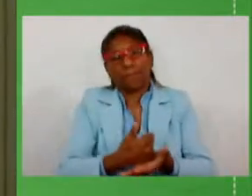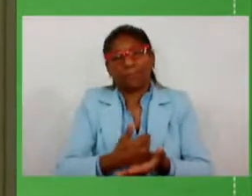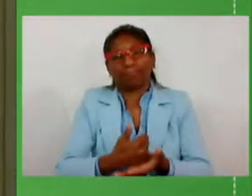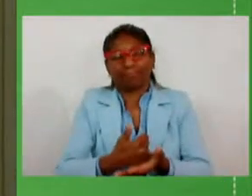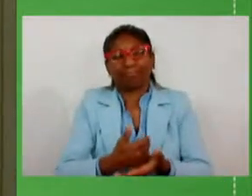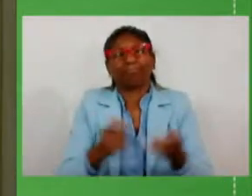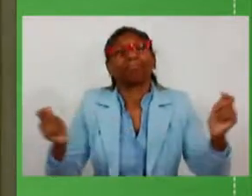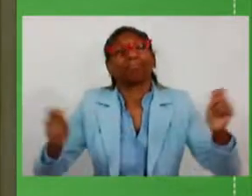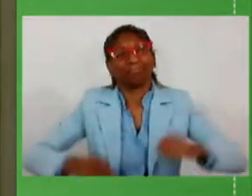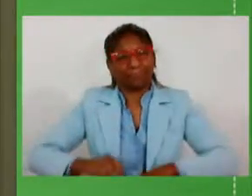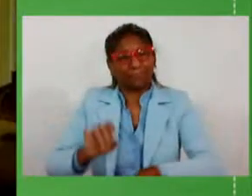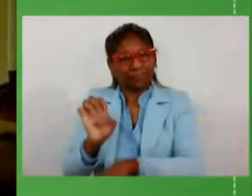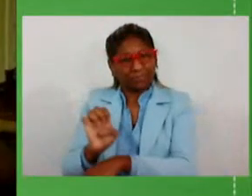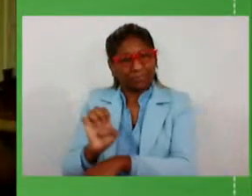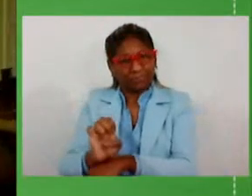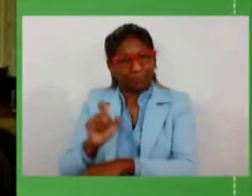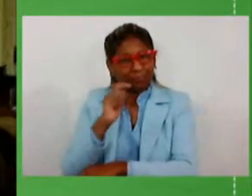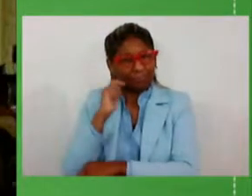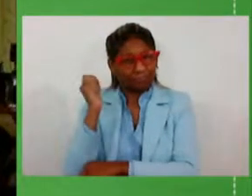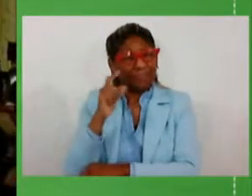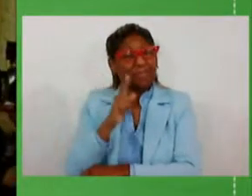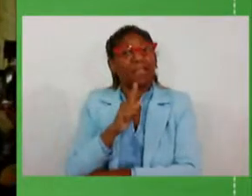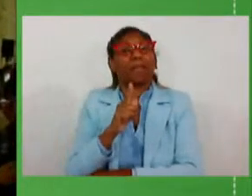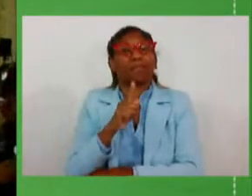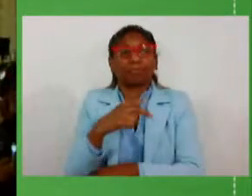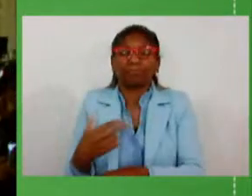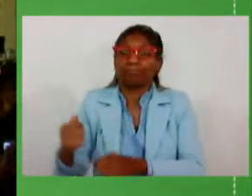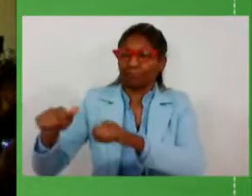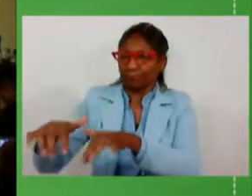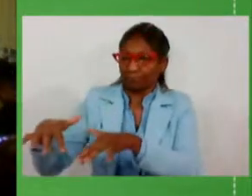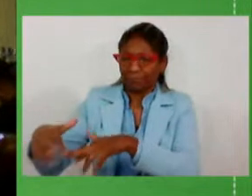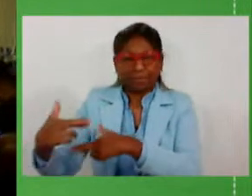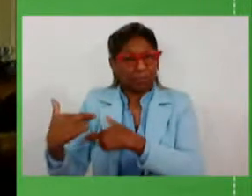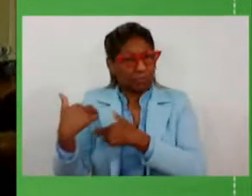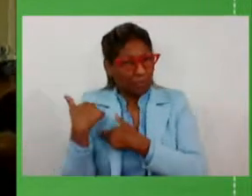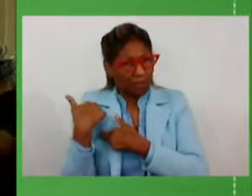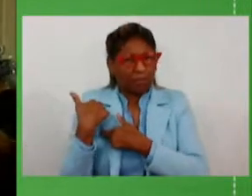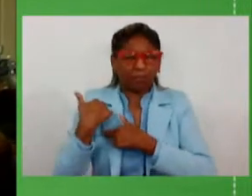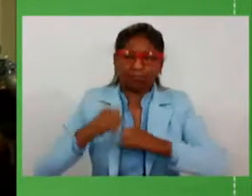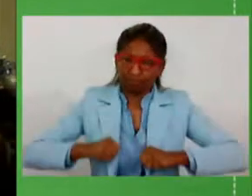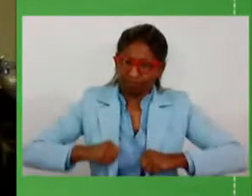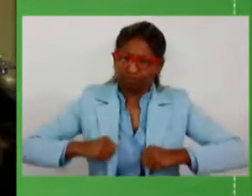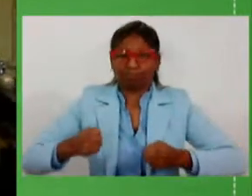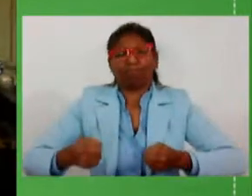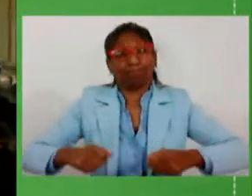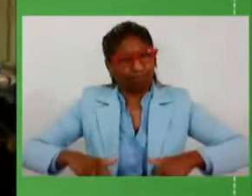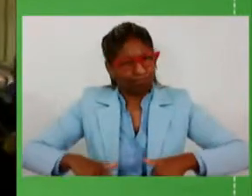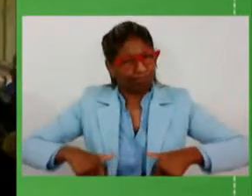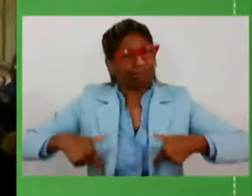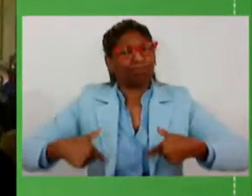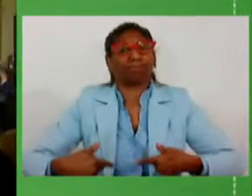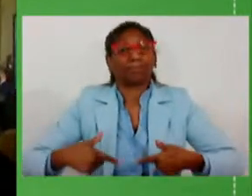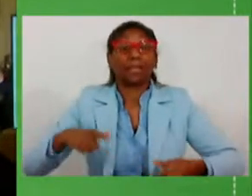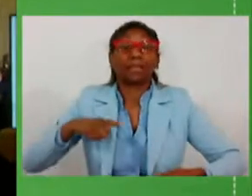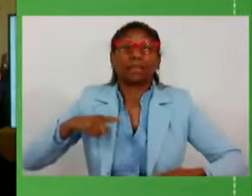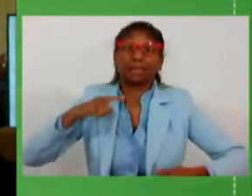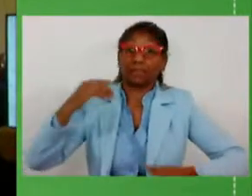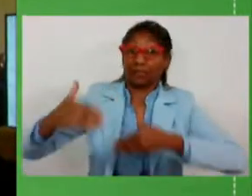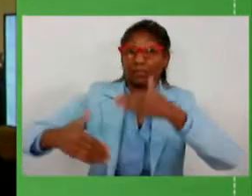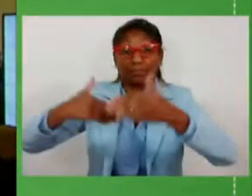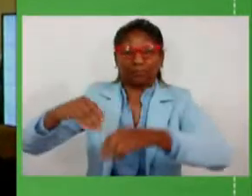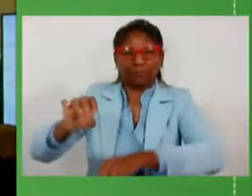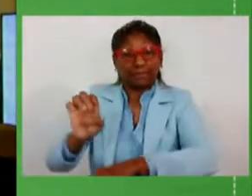para o Estado. Temos uma Assembleia responsável, diligente, comprometida com o desenvolvimento do Estado.